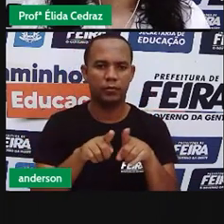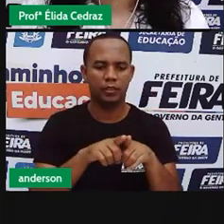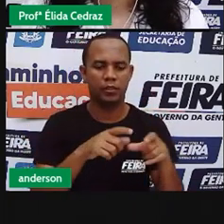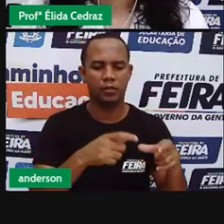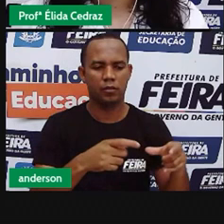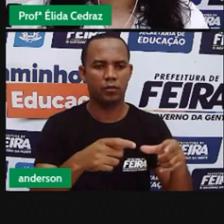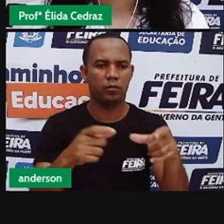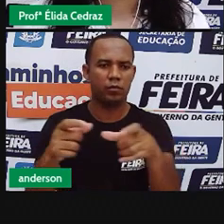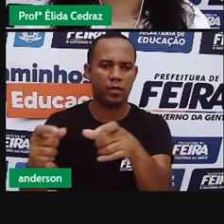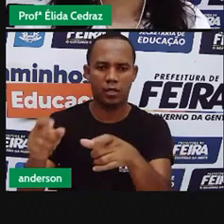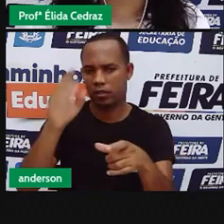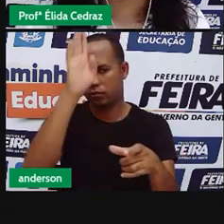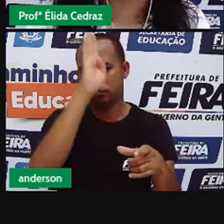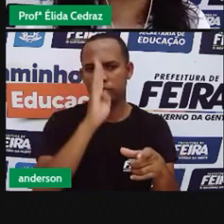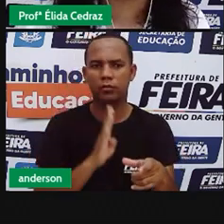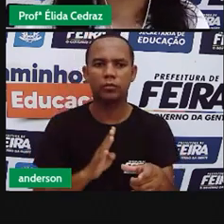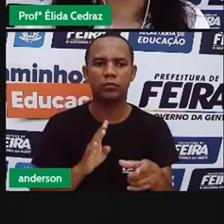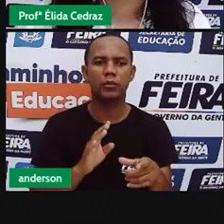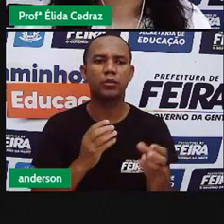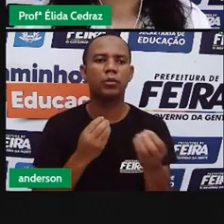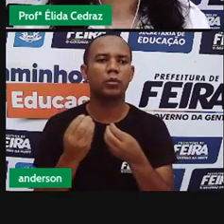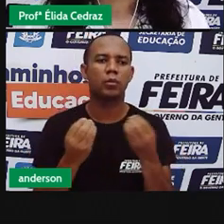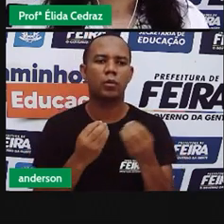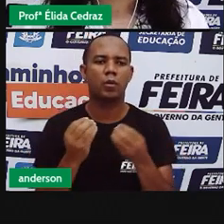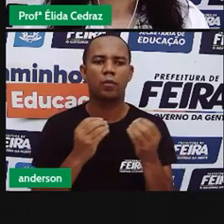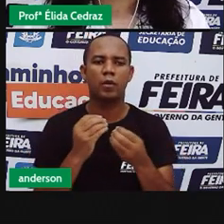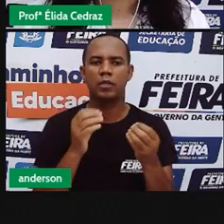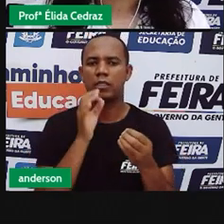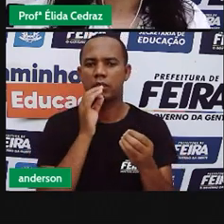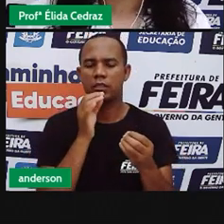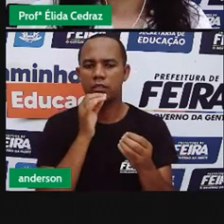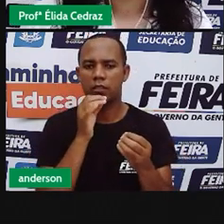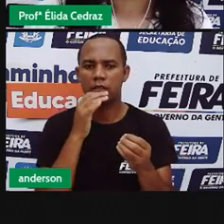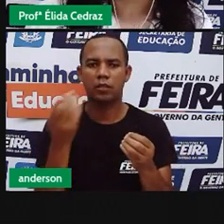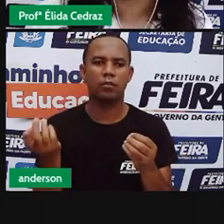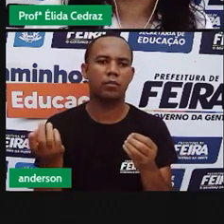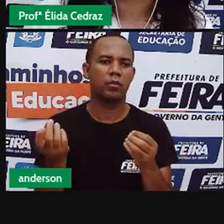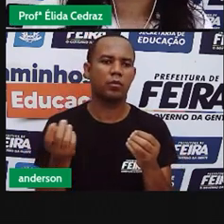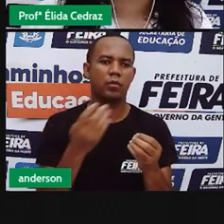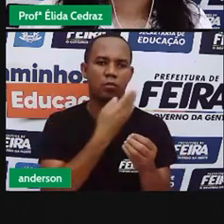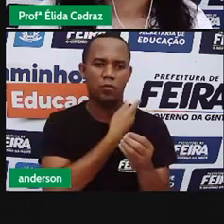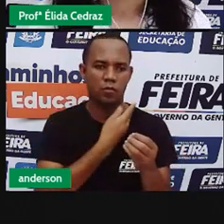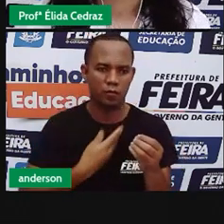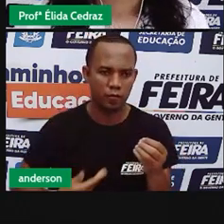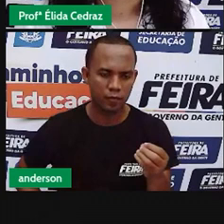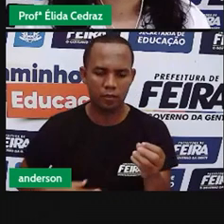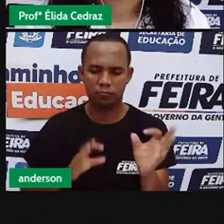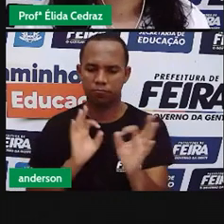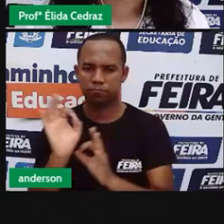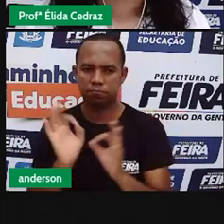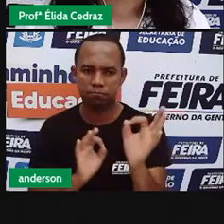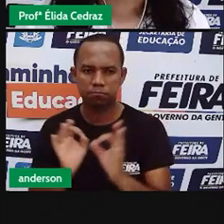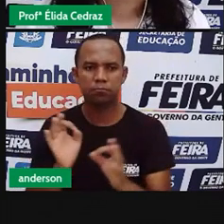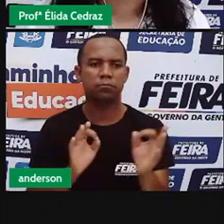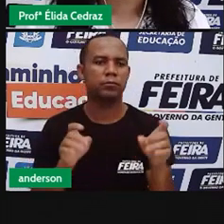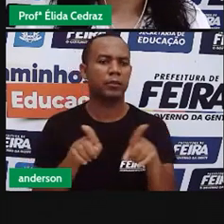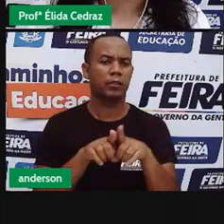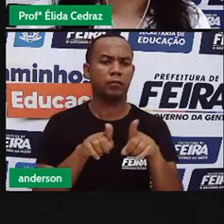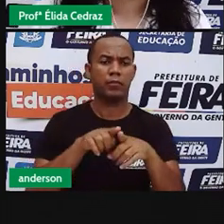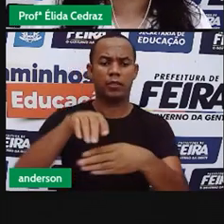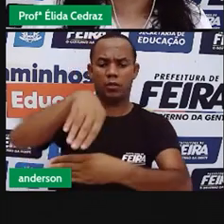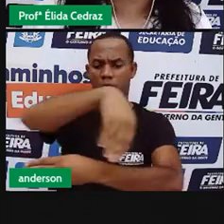em uma cidade são administrados pelo governo e as ruas fazem parte desses espaços.